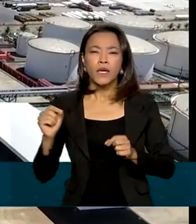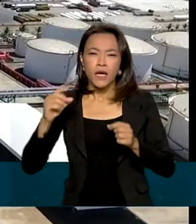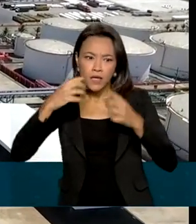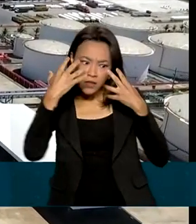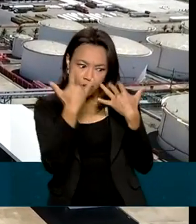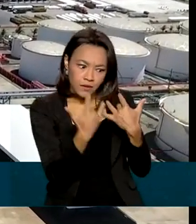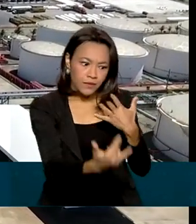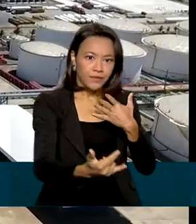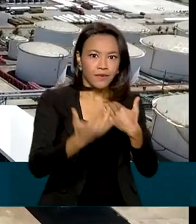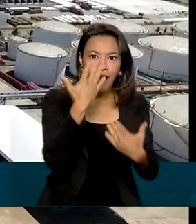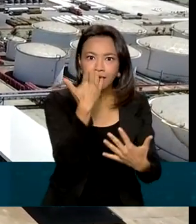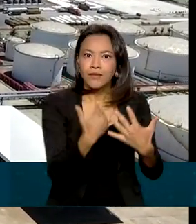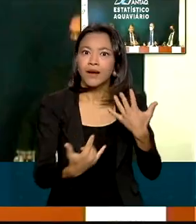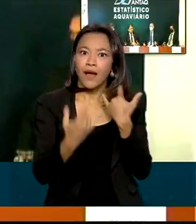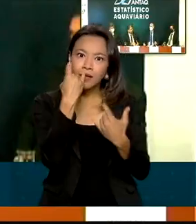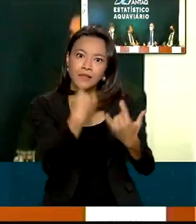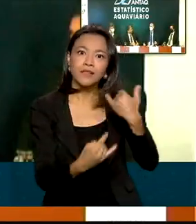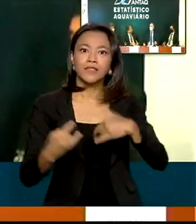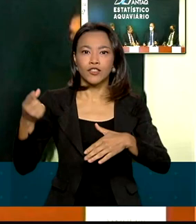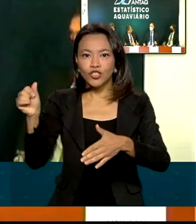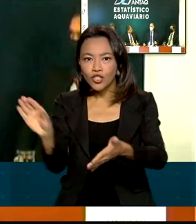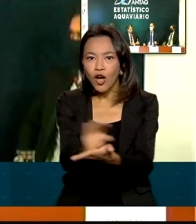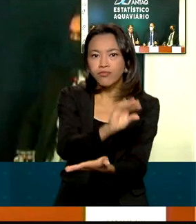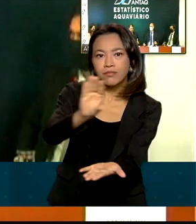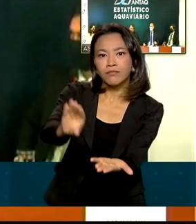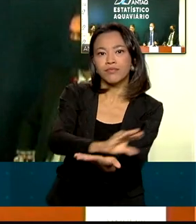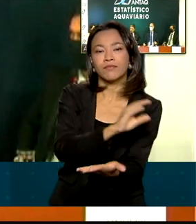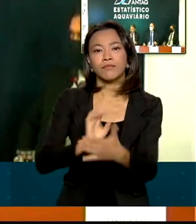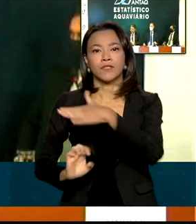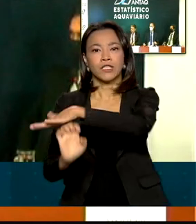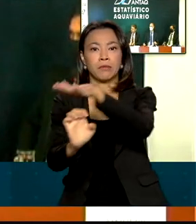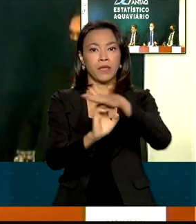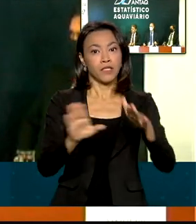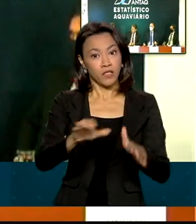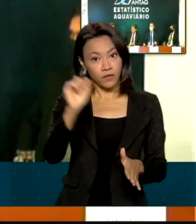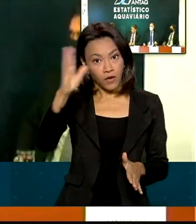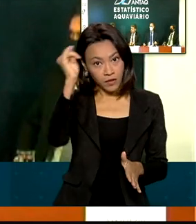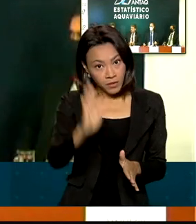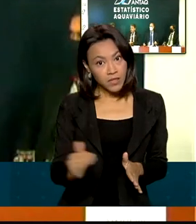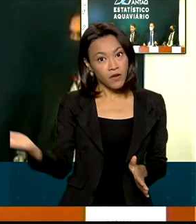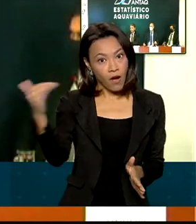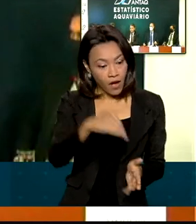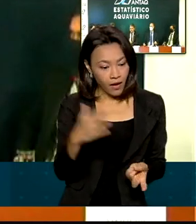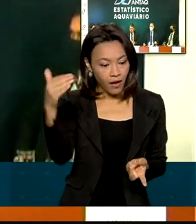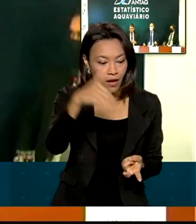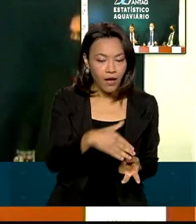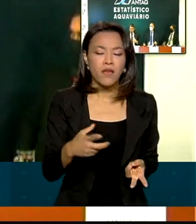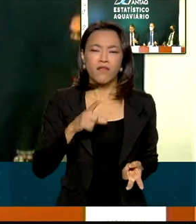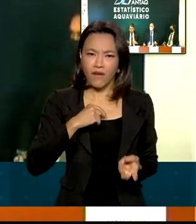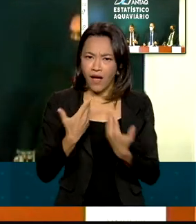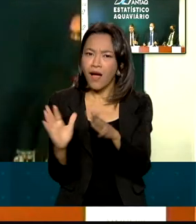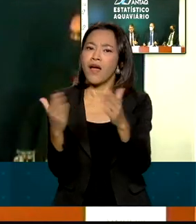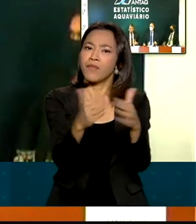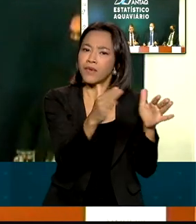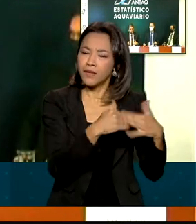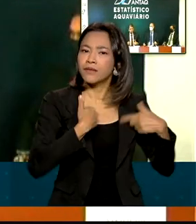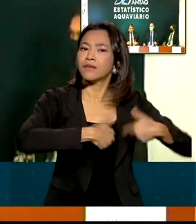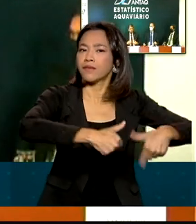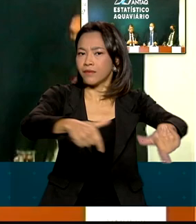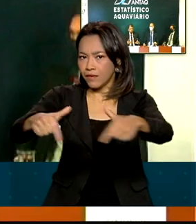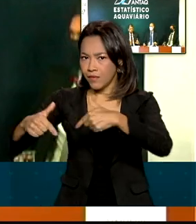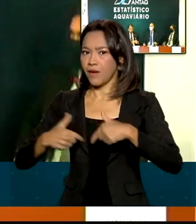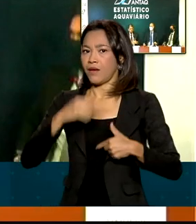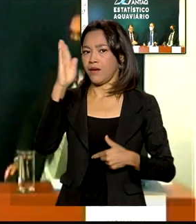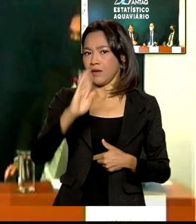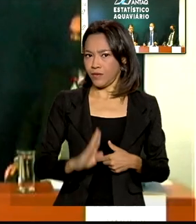estrangeiros para o setor. E esses investimentos vão ser materializados daqui a alguns anos e vão gerar muitos empregos. O Brasil vai se transformar